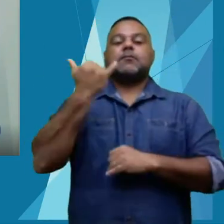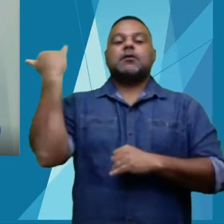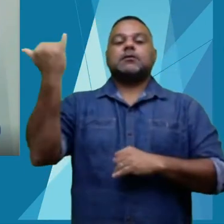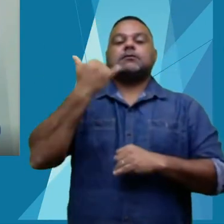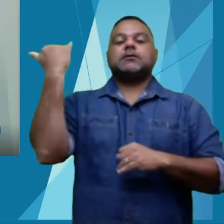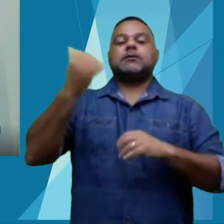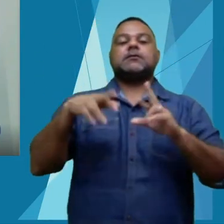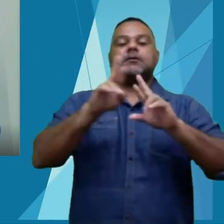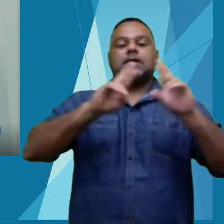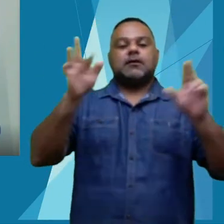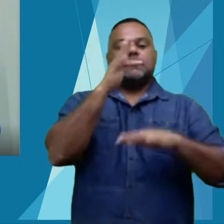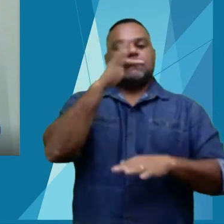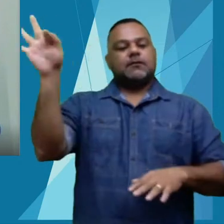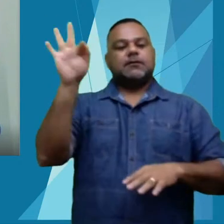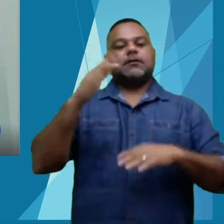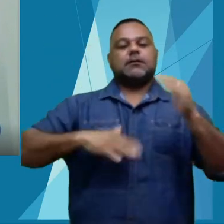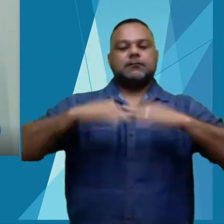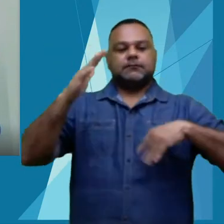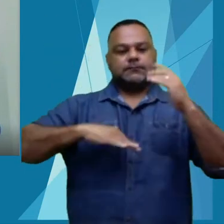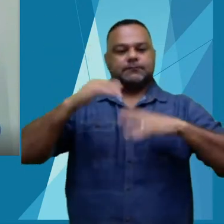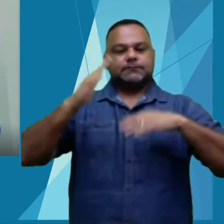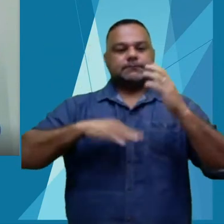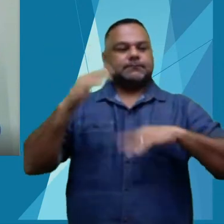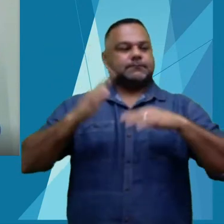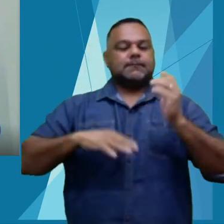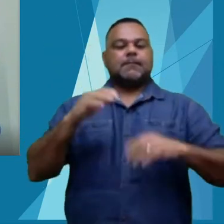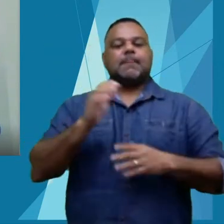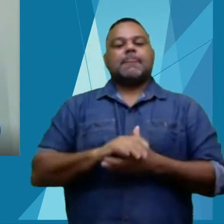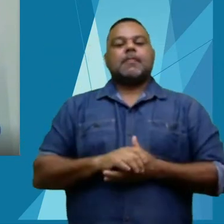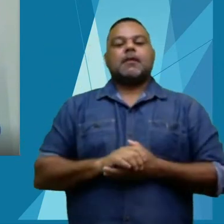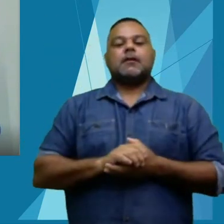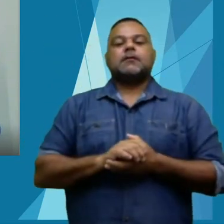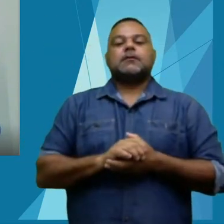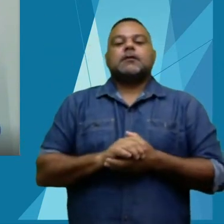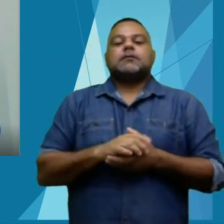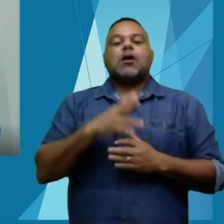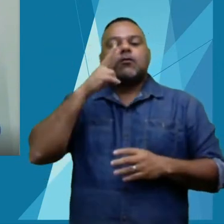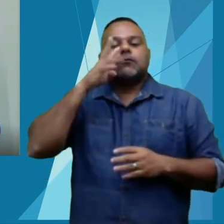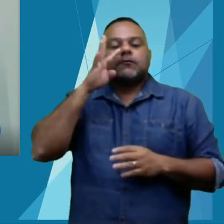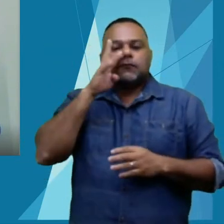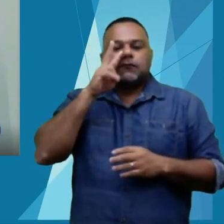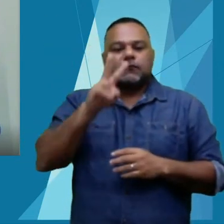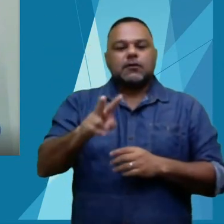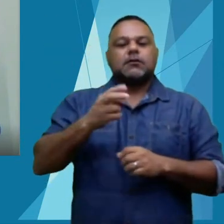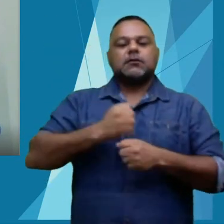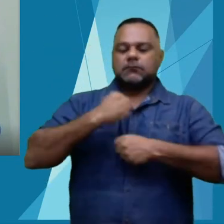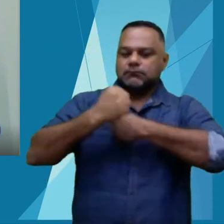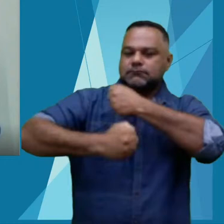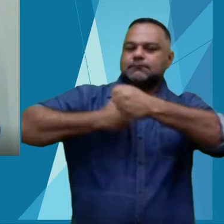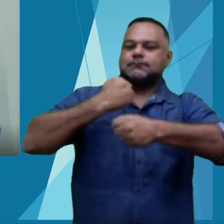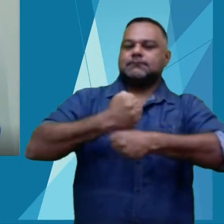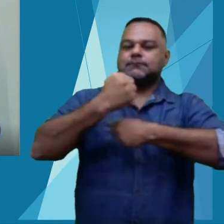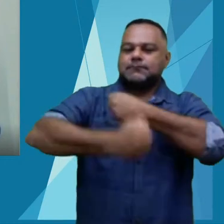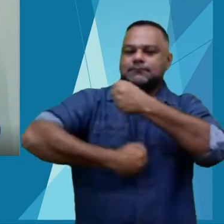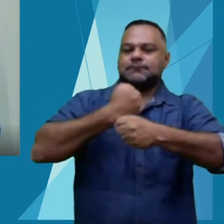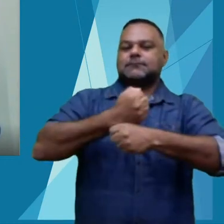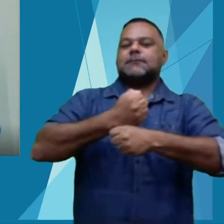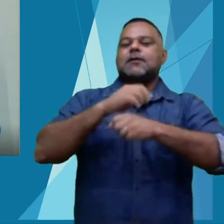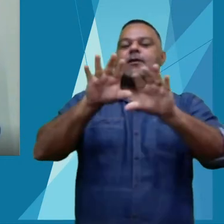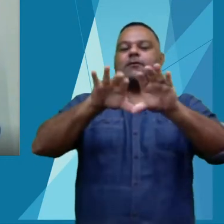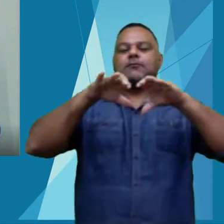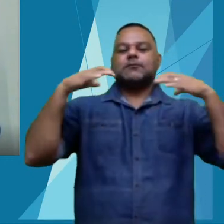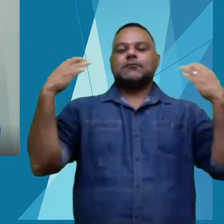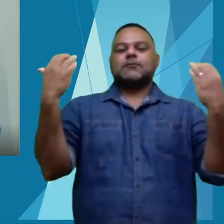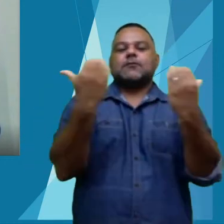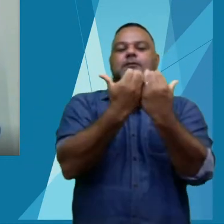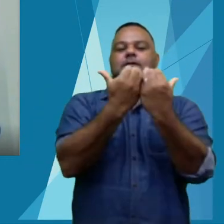Federal de Educação Profissional, Científica e Tecnológica. Então, acompanhar a cada ano, cada versão do Conceiteiro,